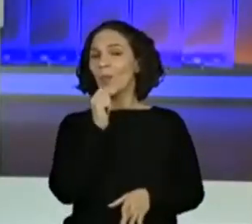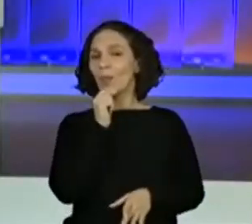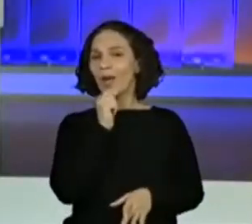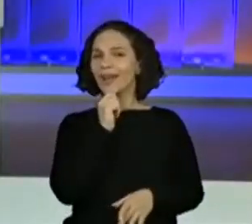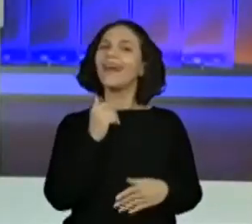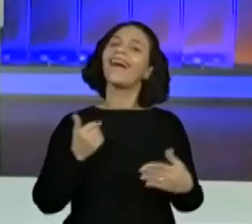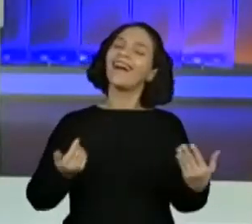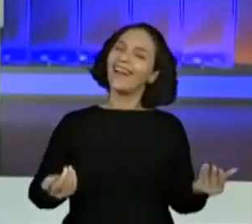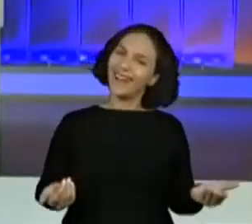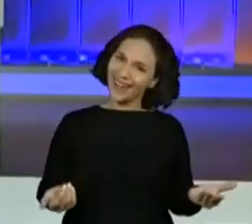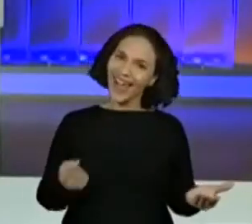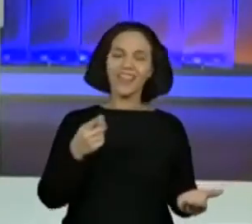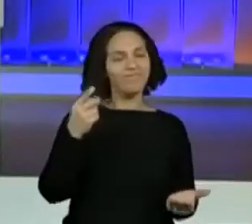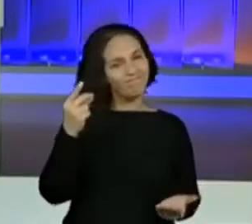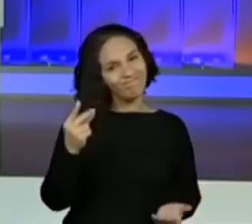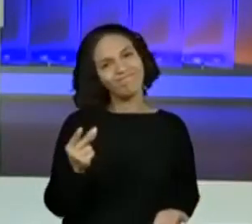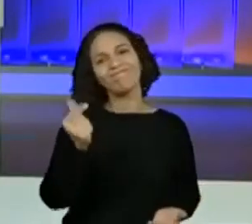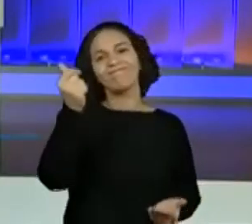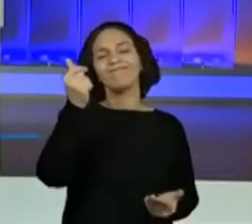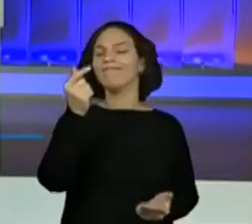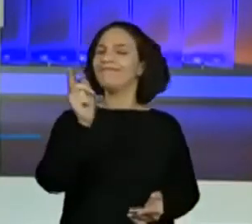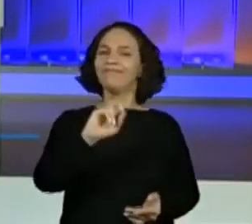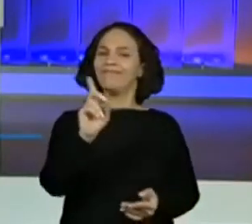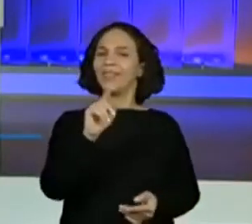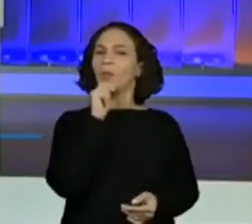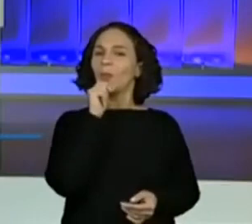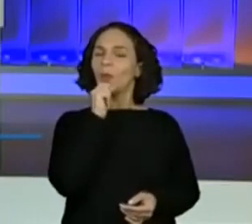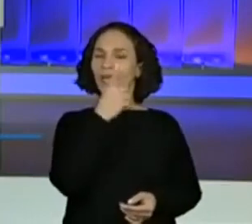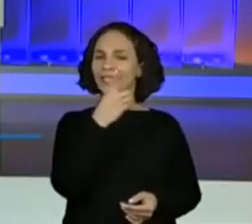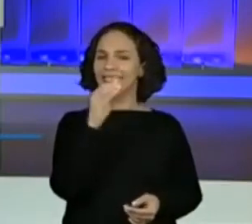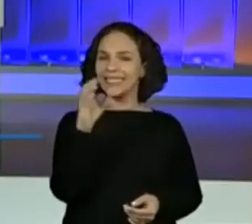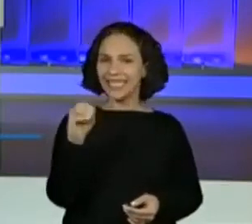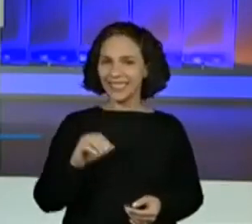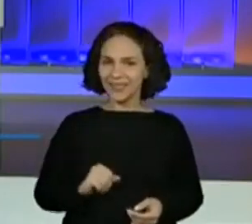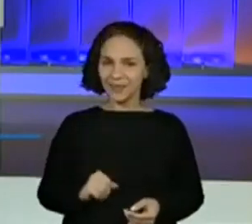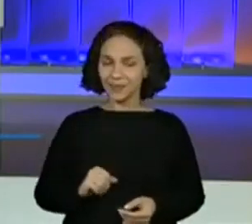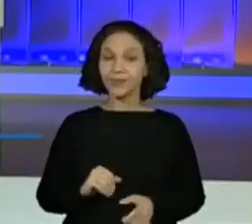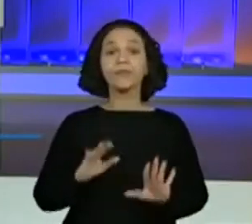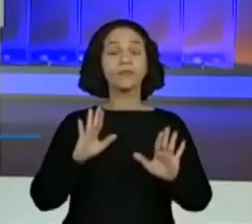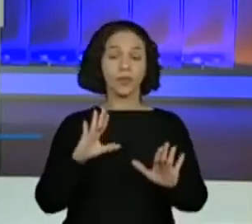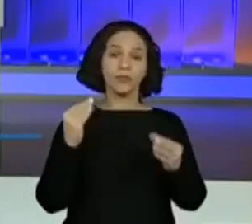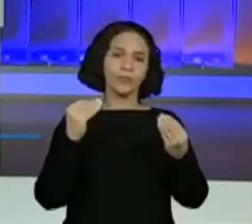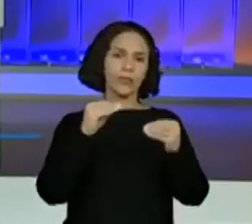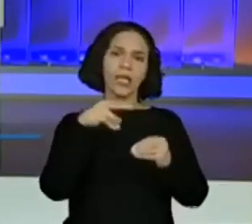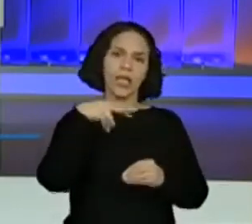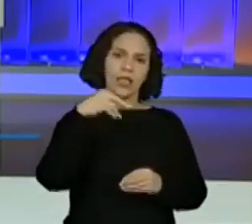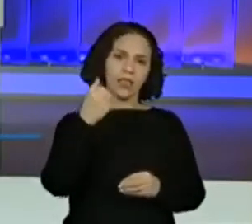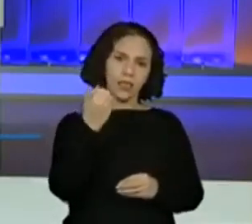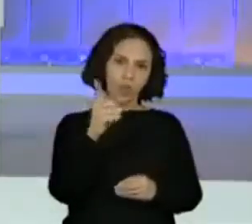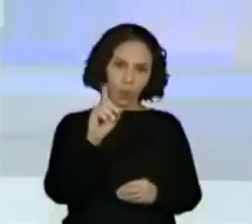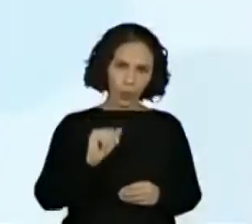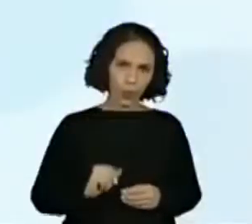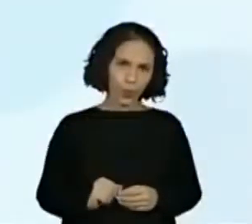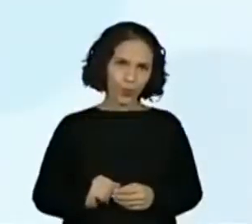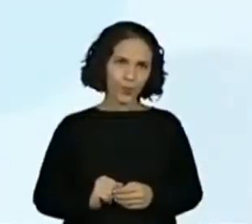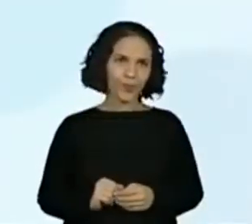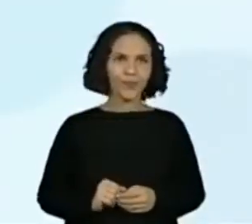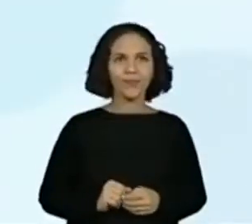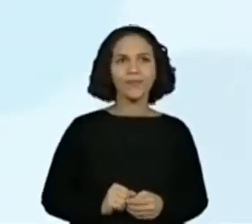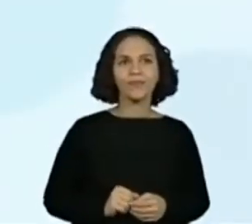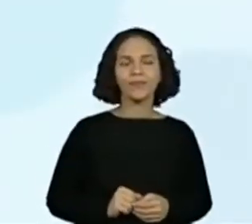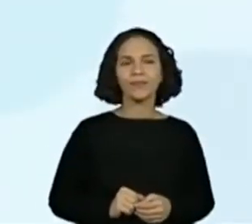Aí sim, vocês mataram. A obra não completou 100 anos, ok? Então, a primeira resposta é não. Bom, vamos lá, vamos colocar.